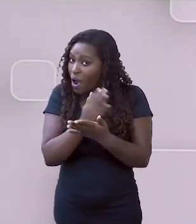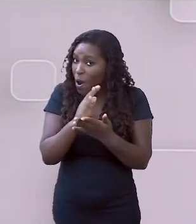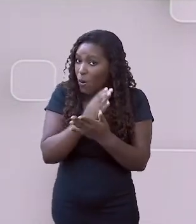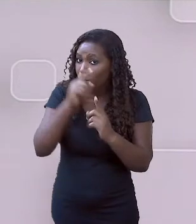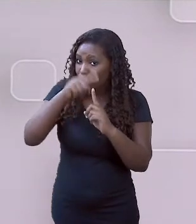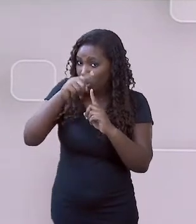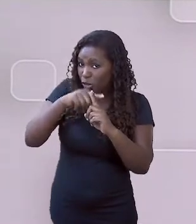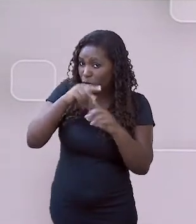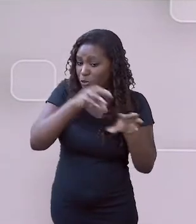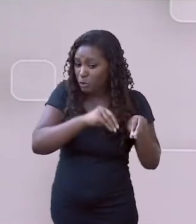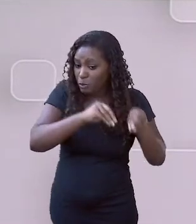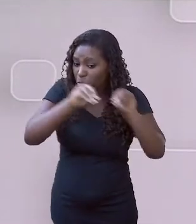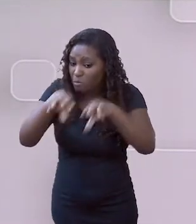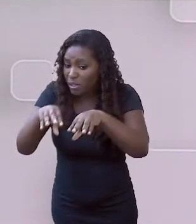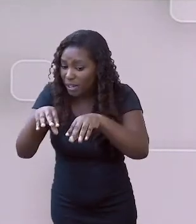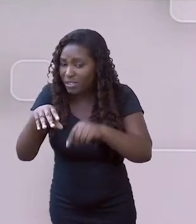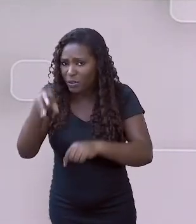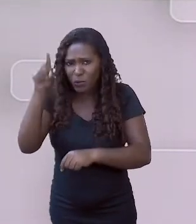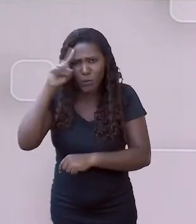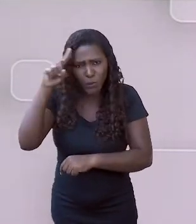Ok? vamos lá.